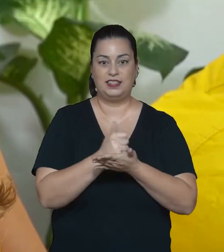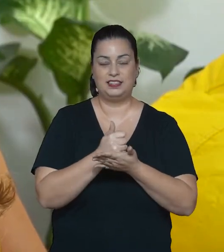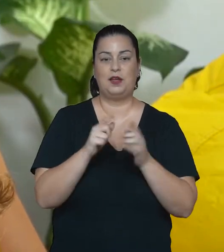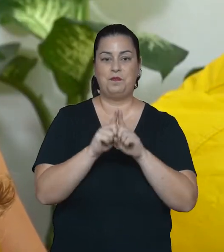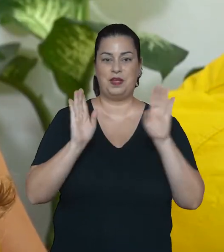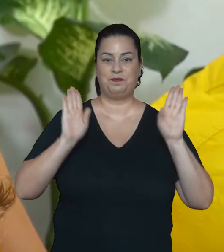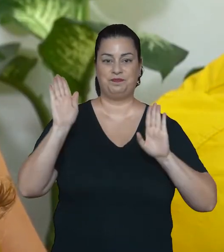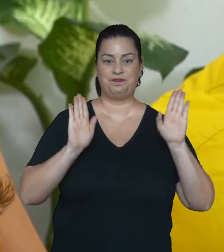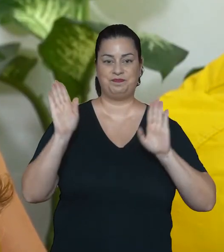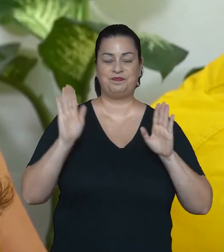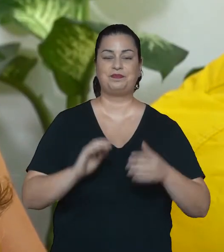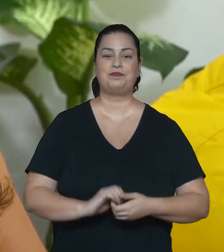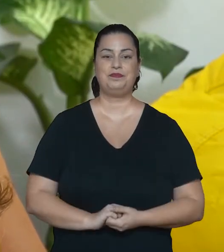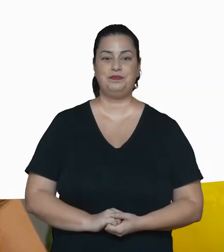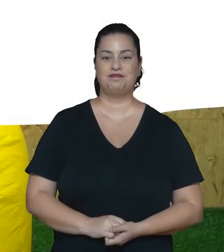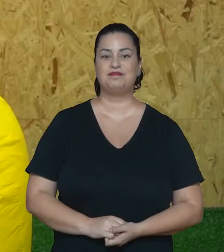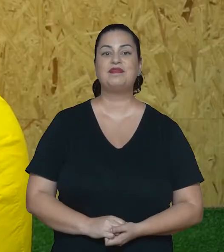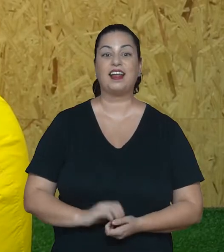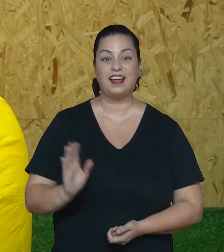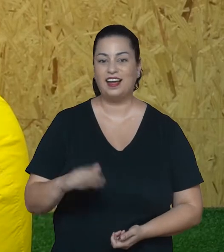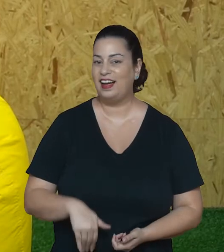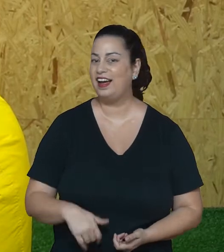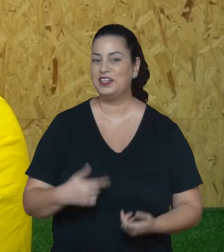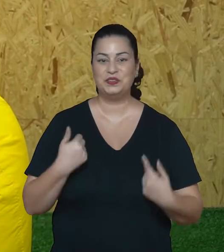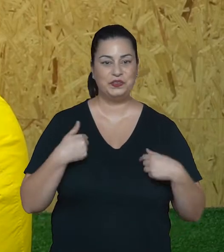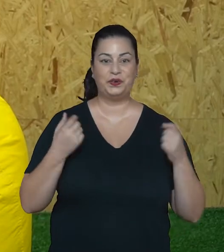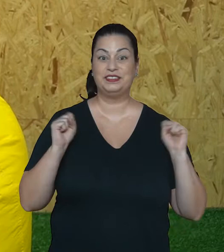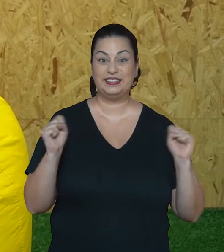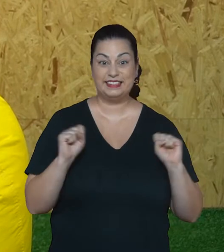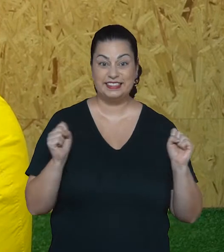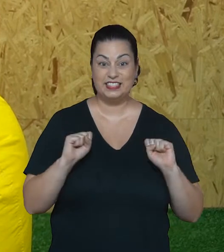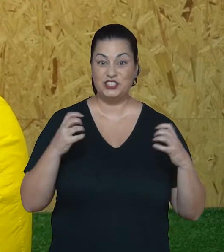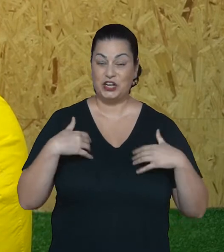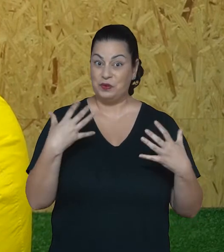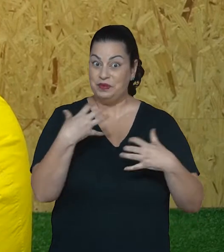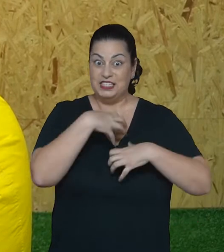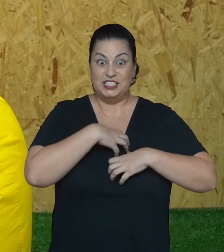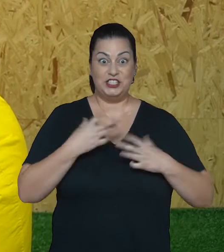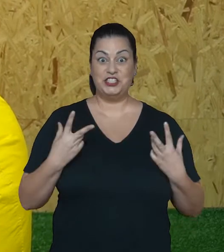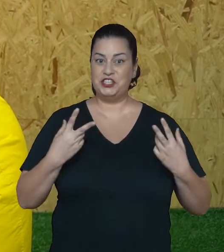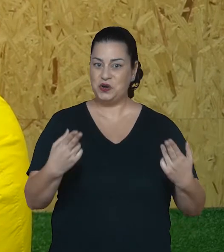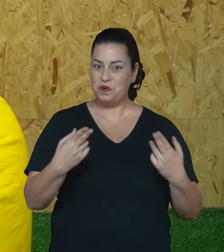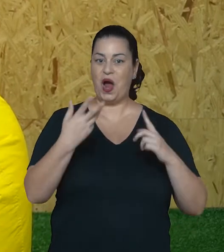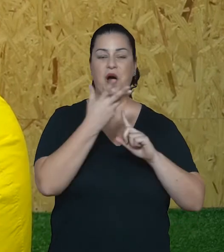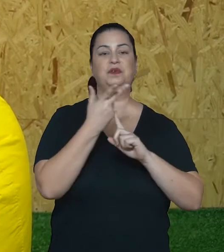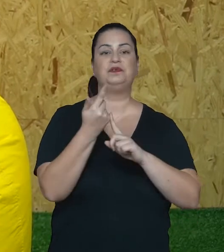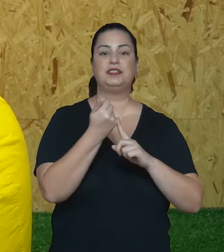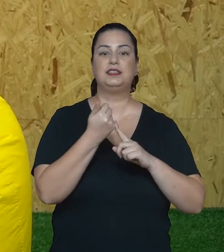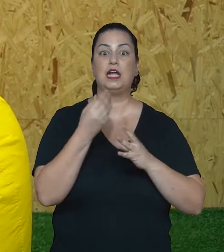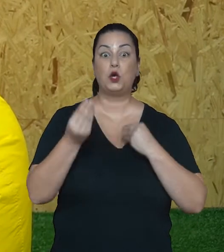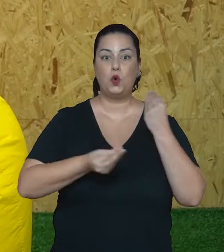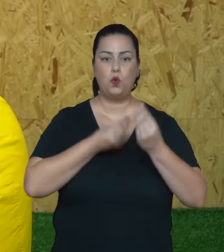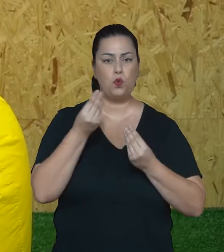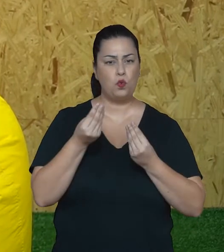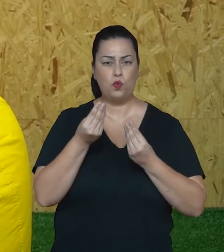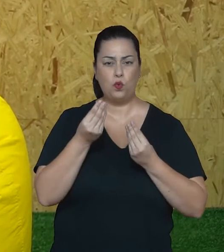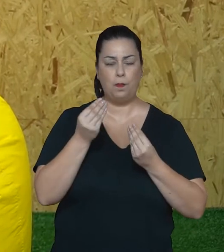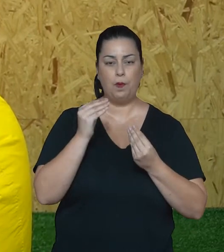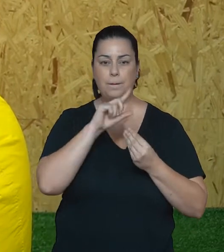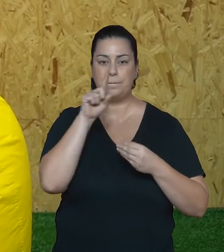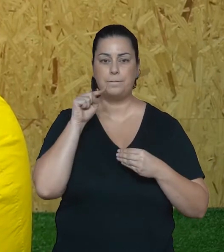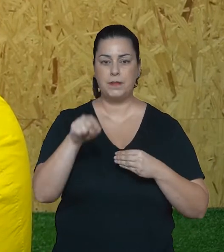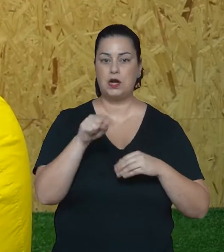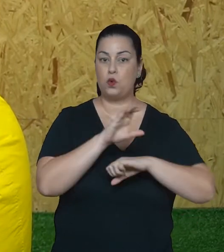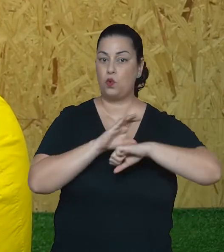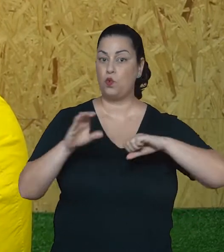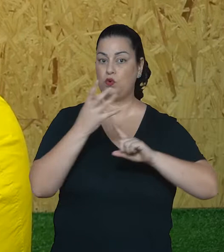interfaces de games e animações. Ai, que alegria! Eu já estou me sentindo artista! Como é que funciona o curso de artes